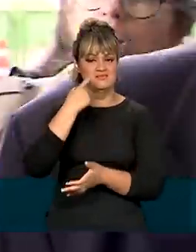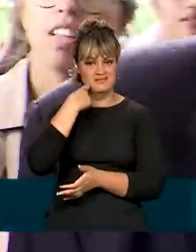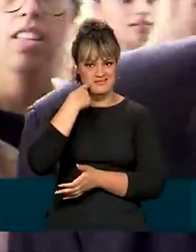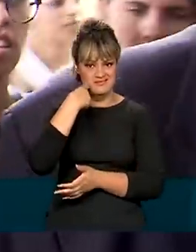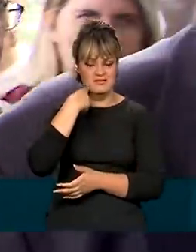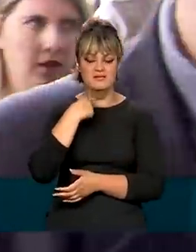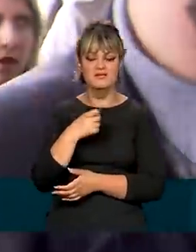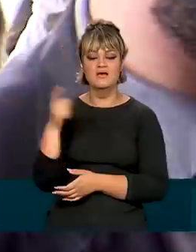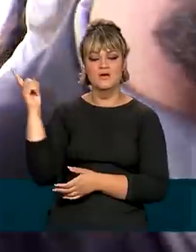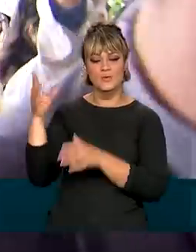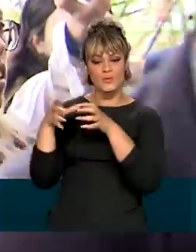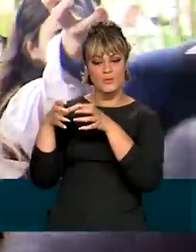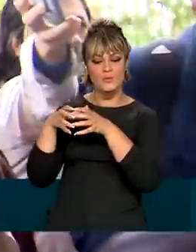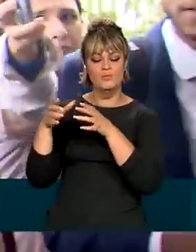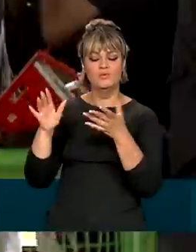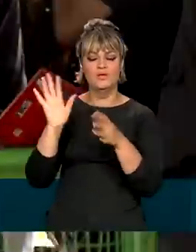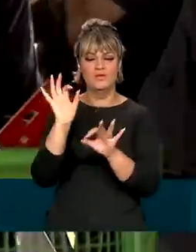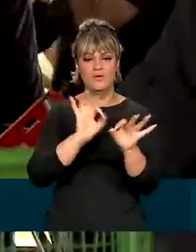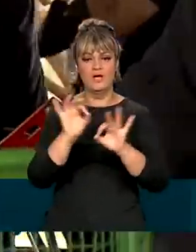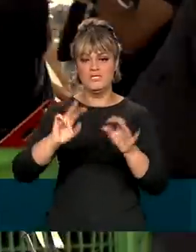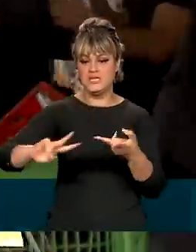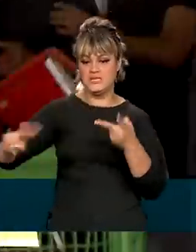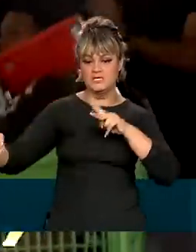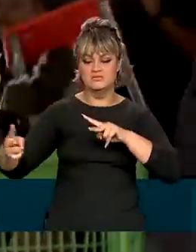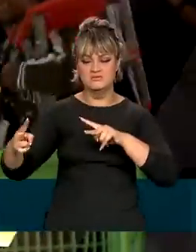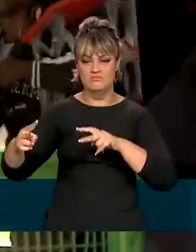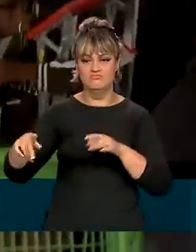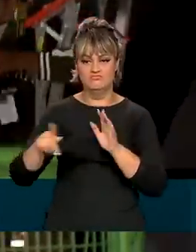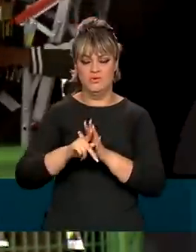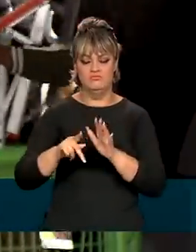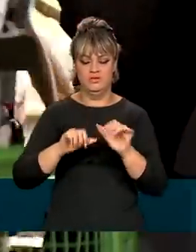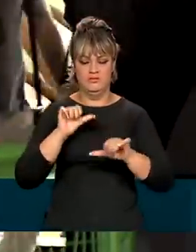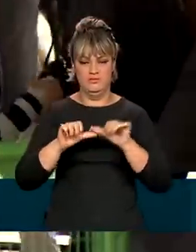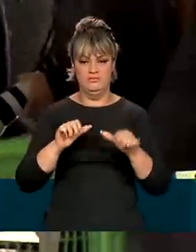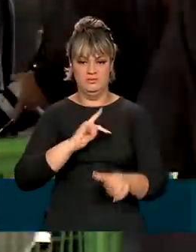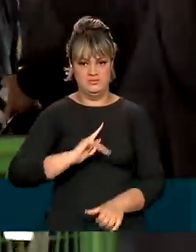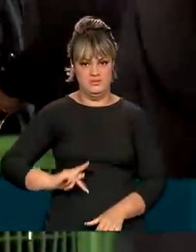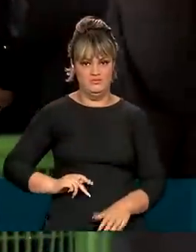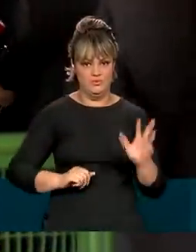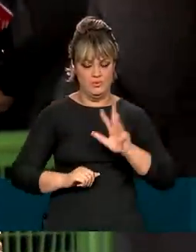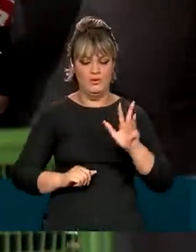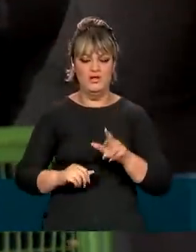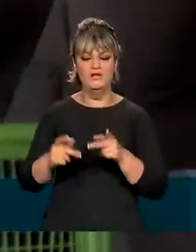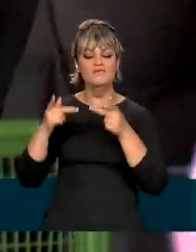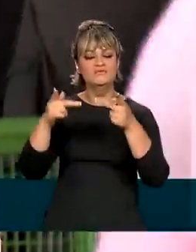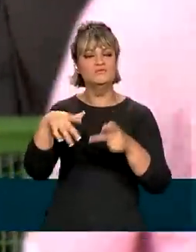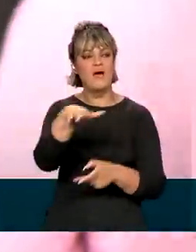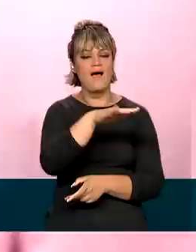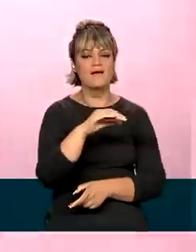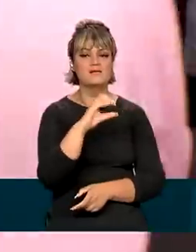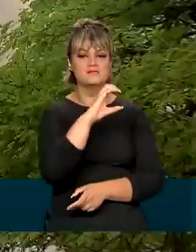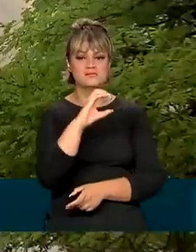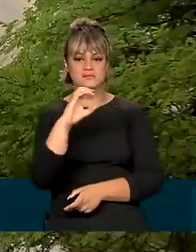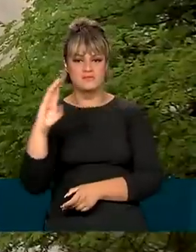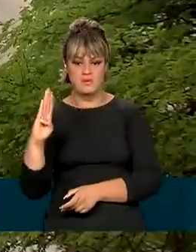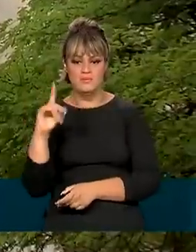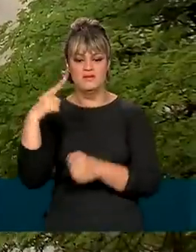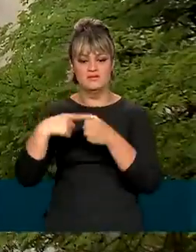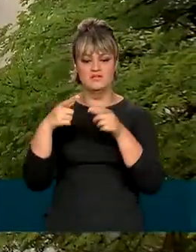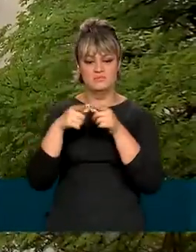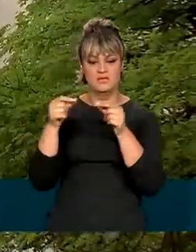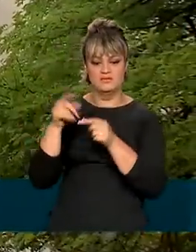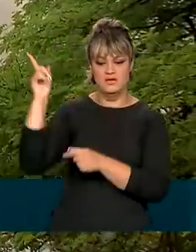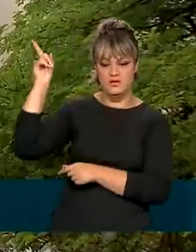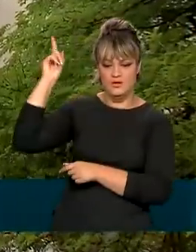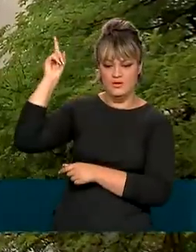sexta-feira, a equipe de transição do presidente eleito visitou as dependências do Centro Cultural Banco do Brasil, em Brasília,